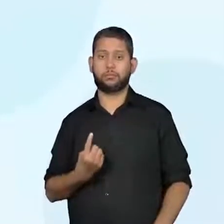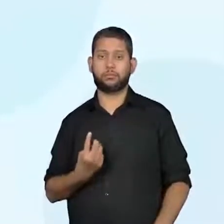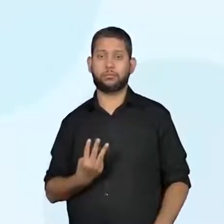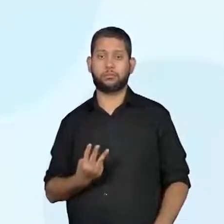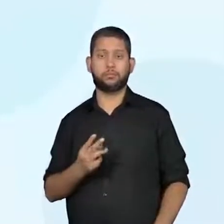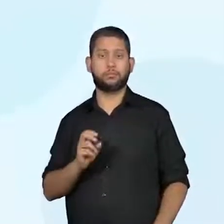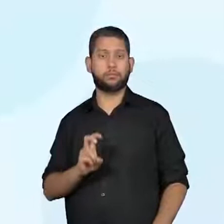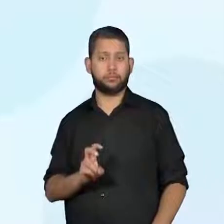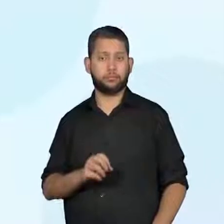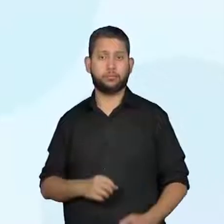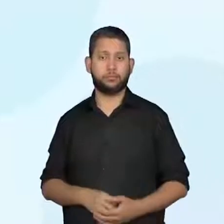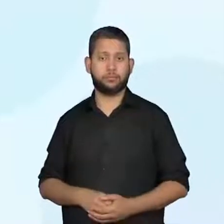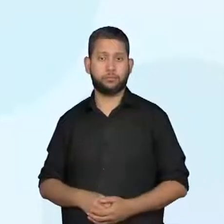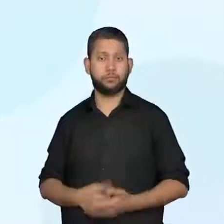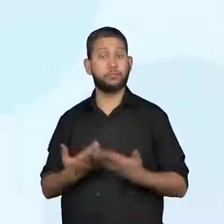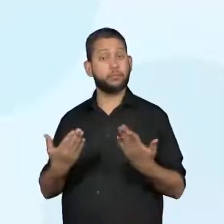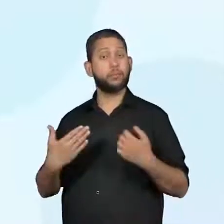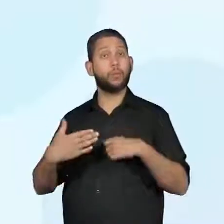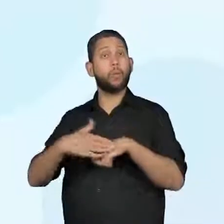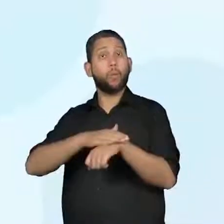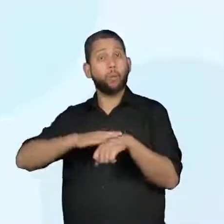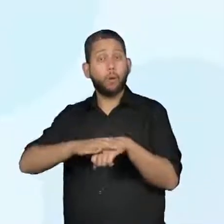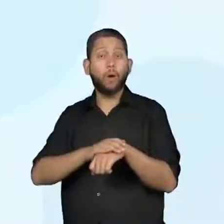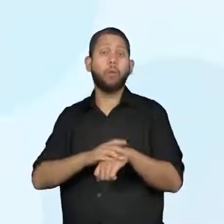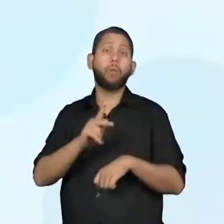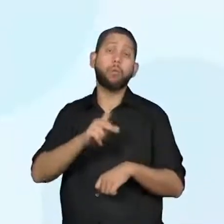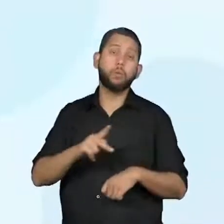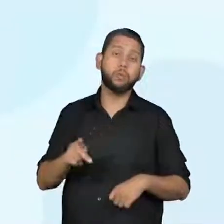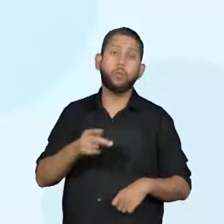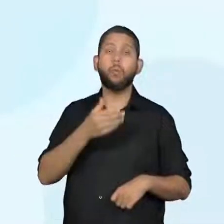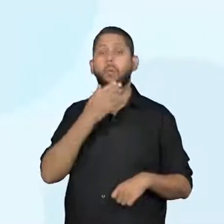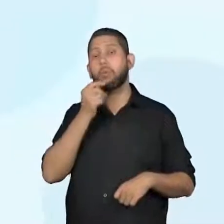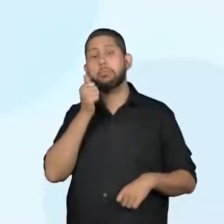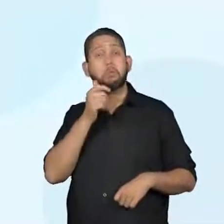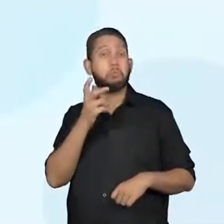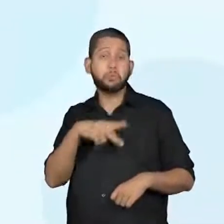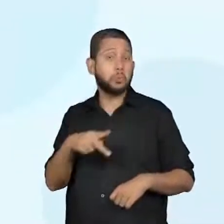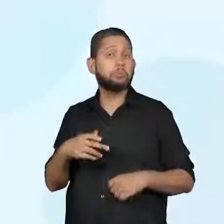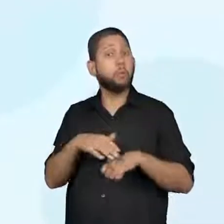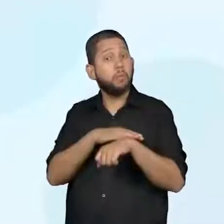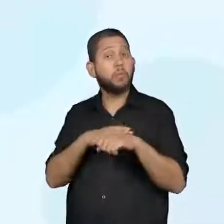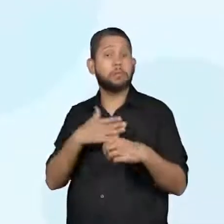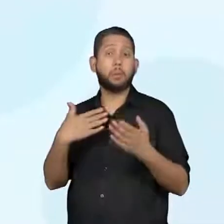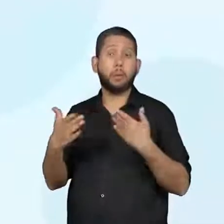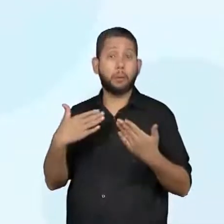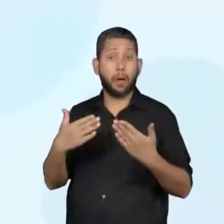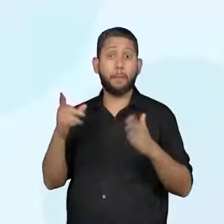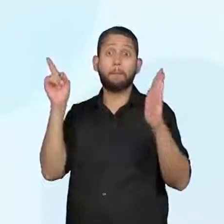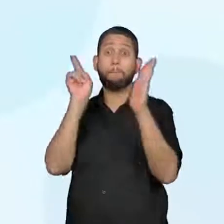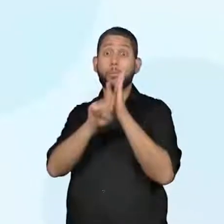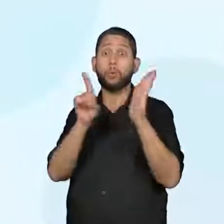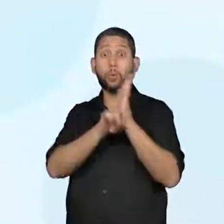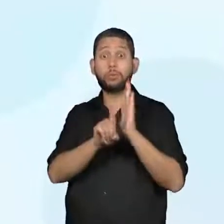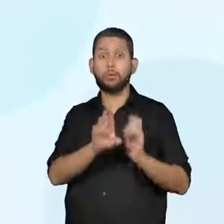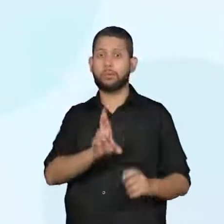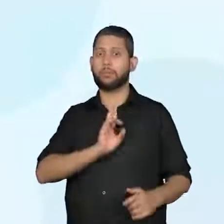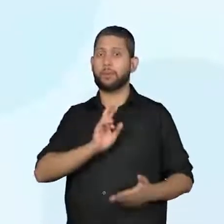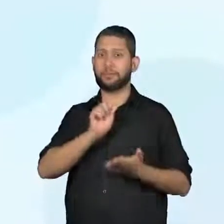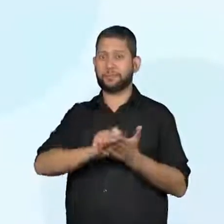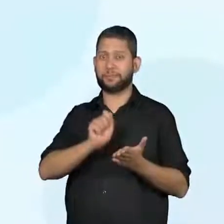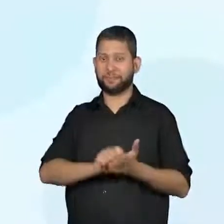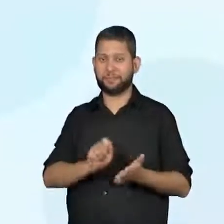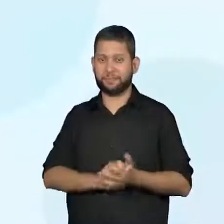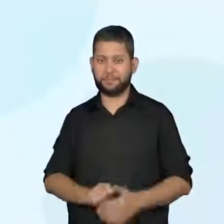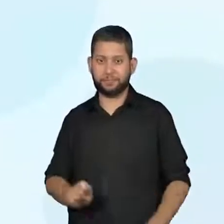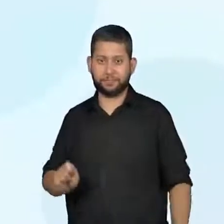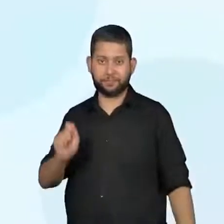Então, converse com o seu ou sua professor, professor e colegas sobre as perguntas abaixo. Letra